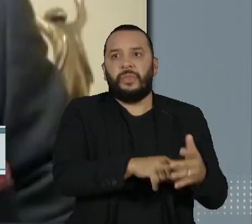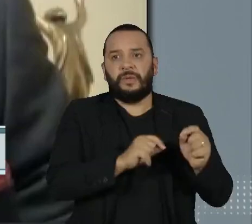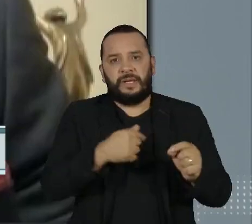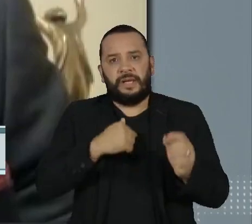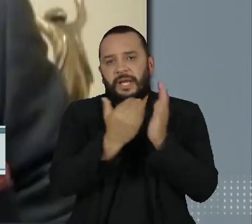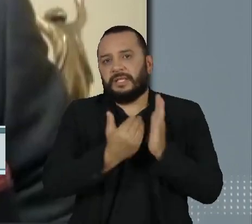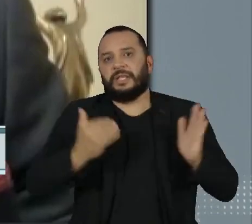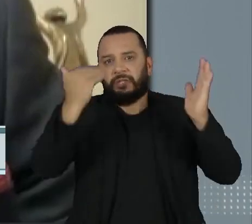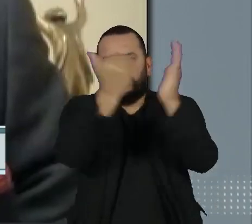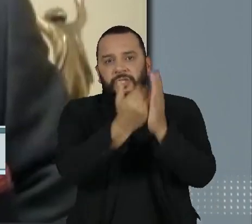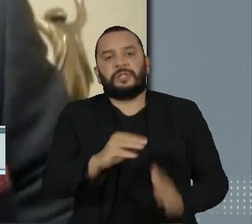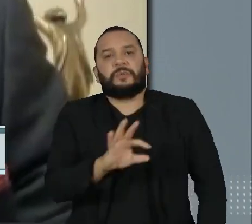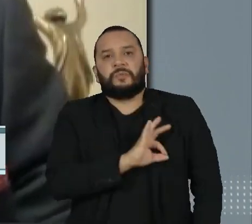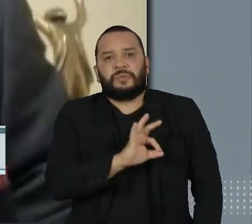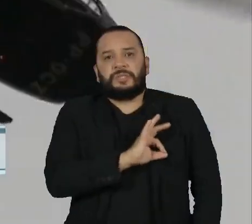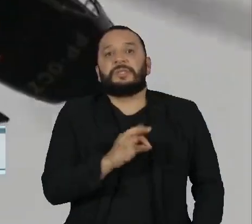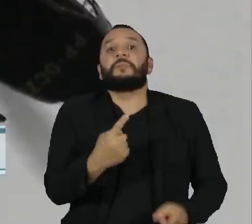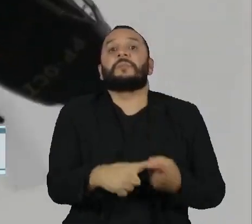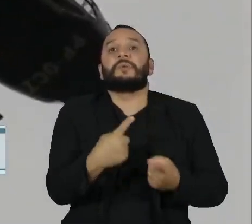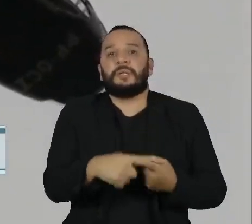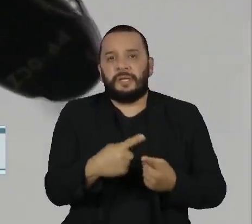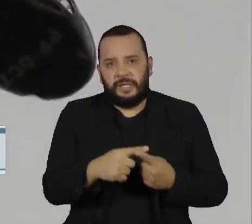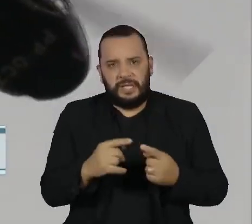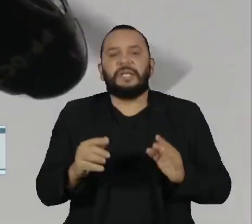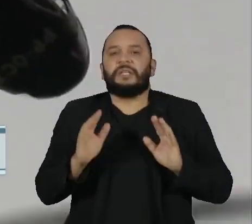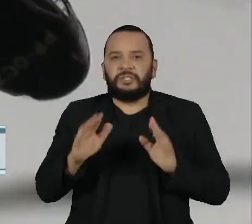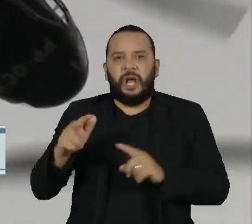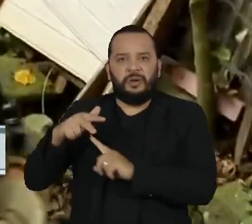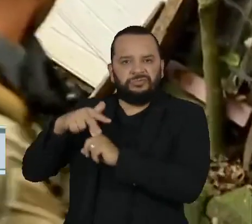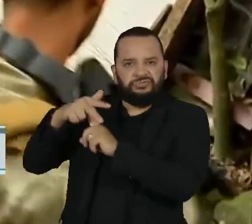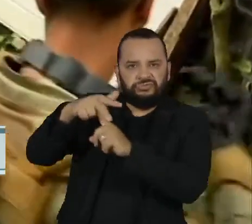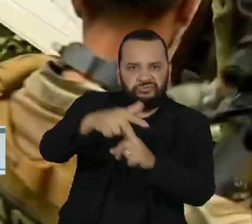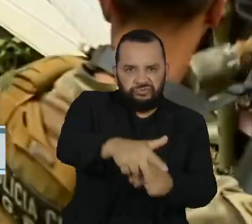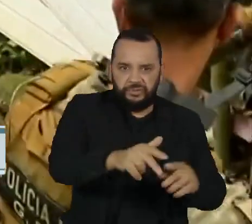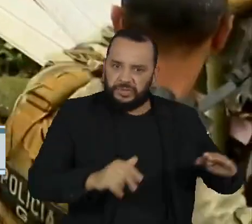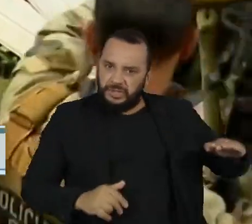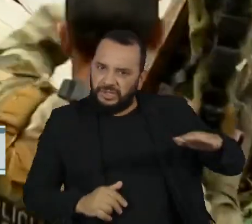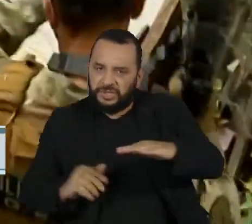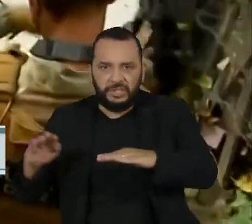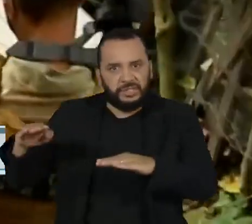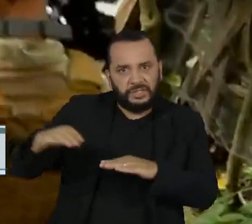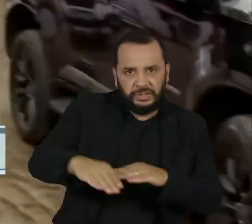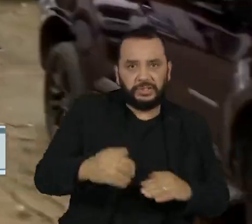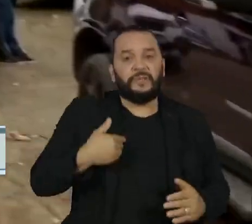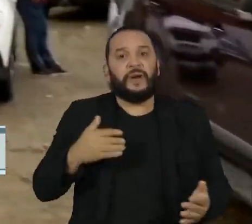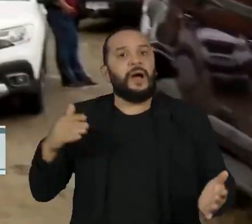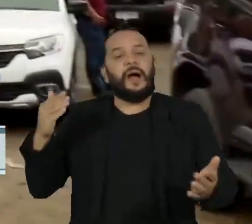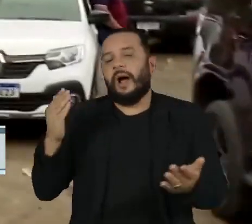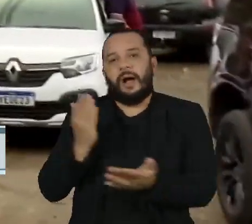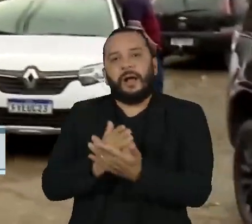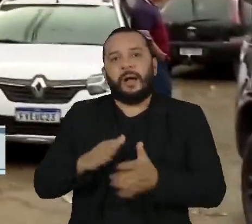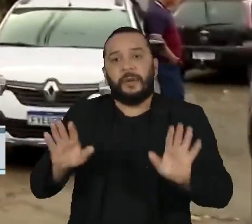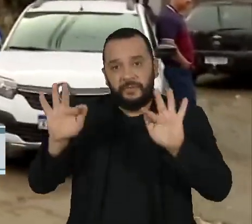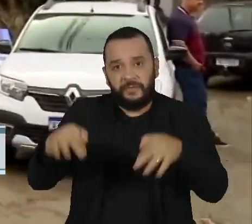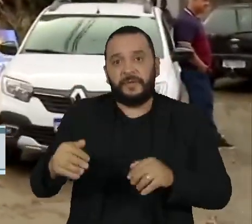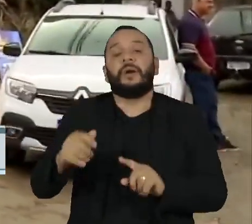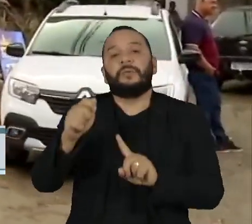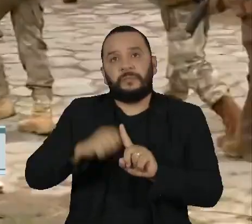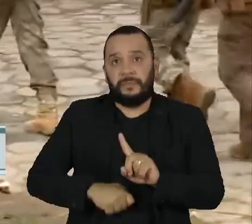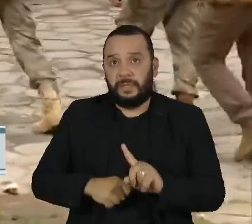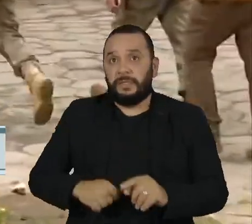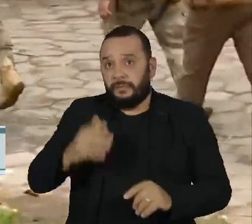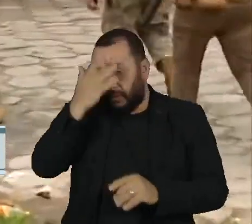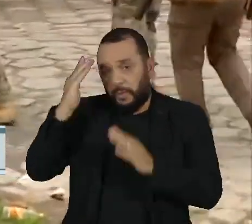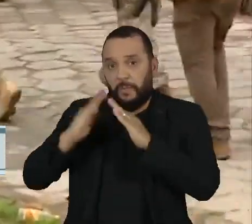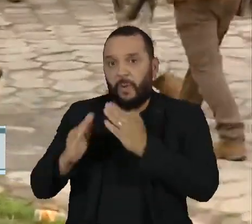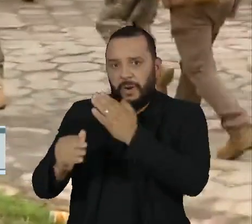excessos de agentes da corporação durante a operação Escudo, prevista para terminar no final deste mês. Entre os relatos dos moradores